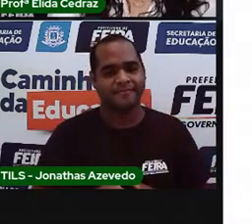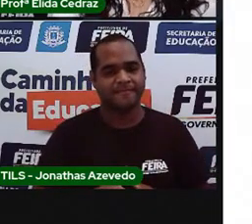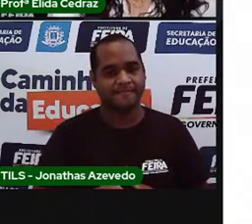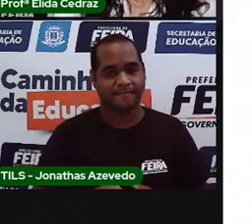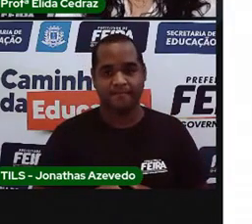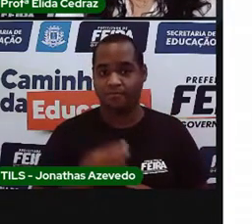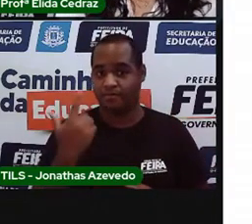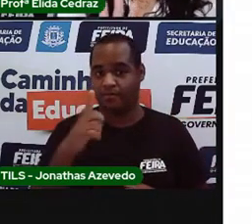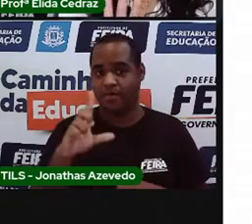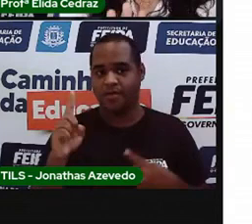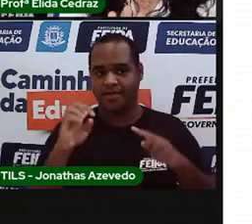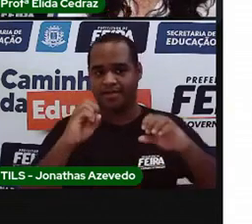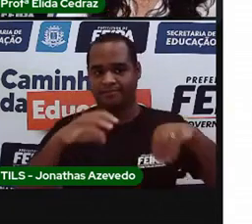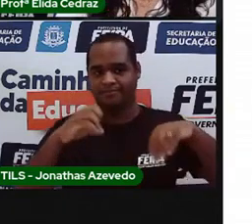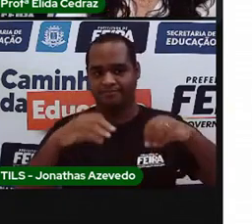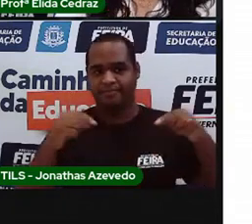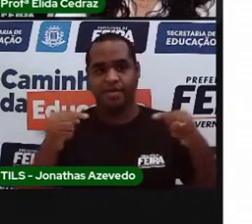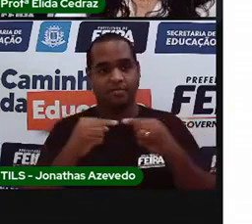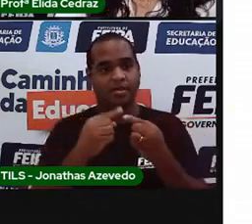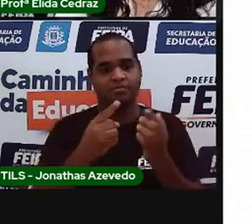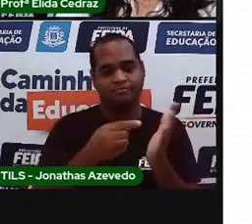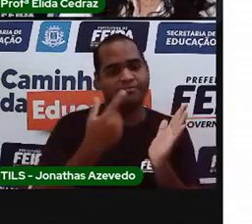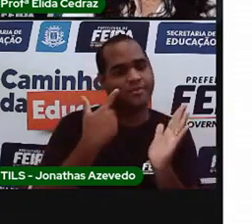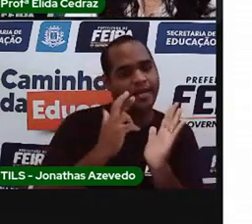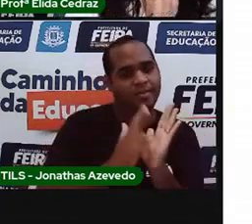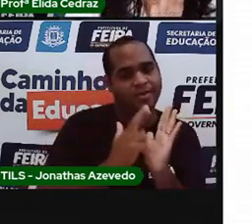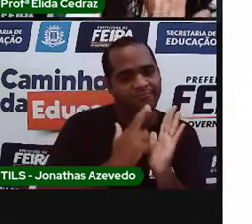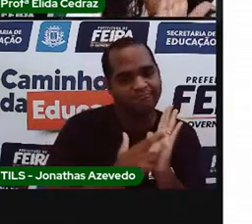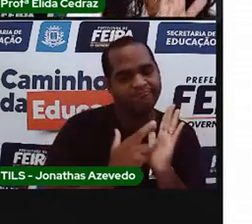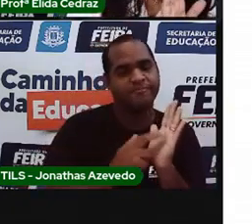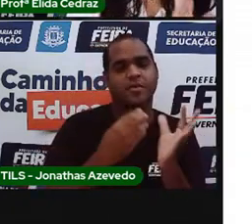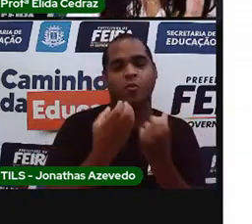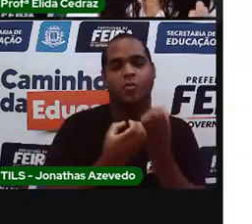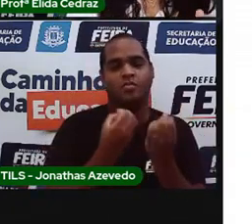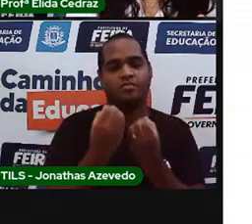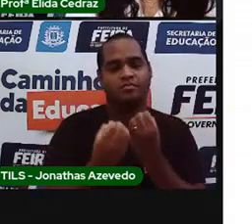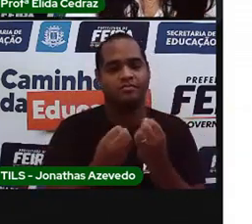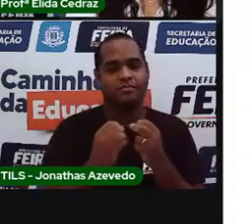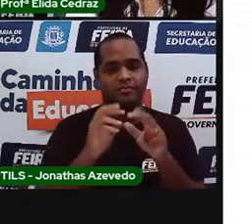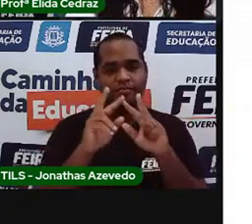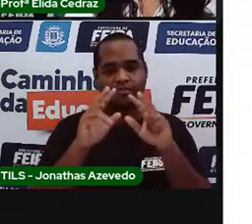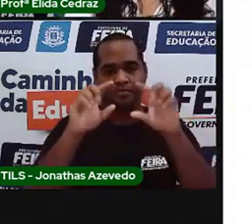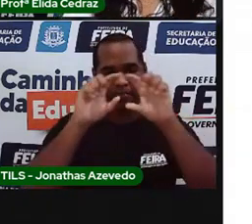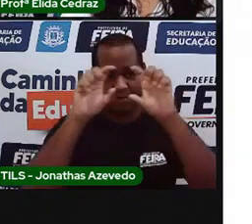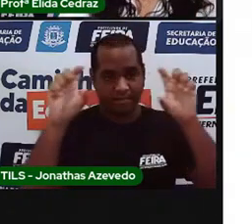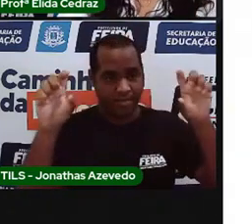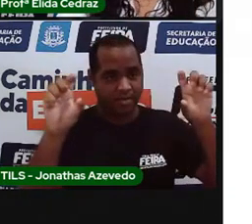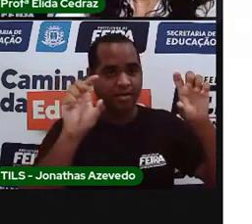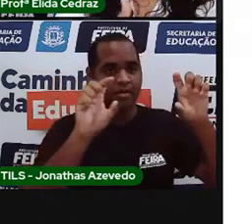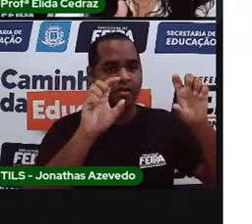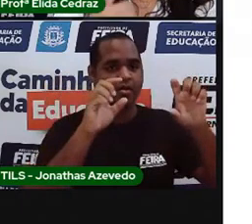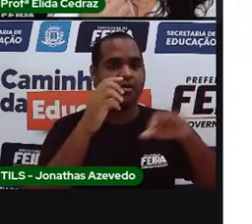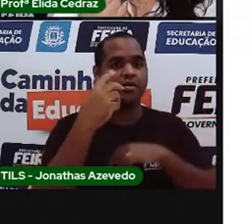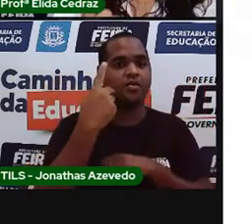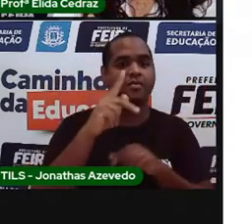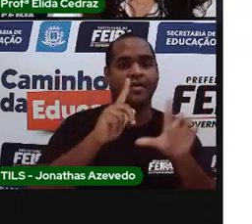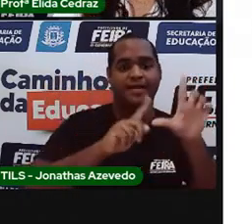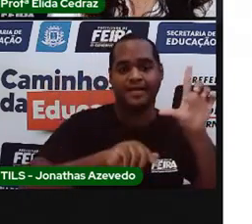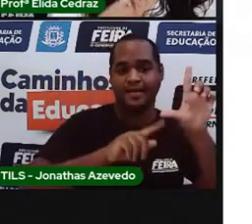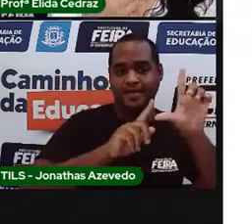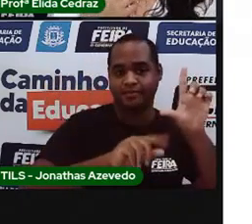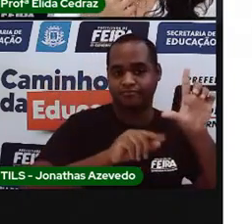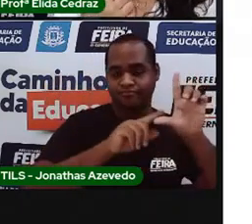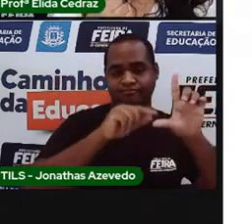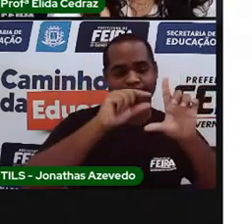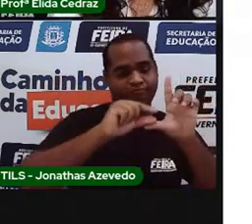A sua atividade está dessa forma. Primeiro preenche o cabeçalho, lembrando que